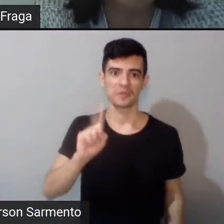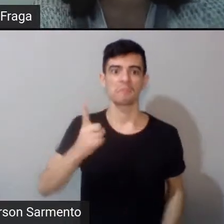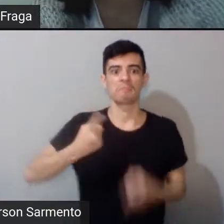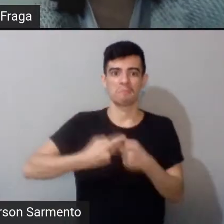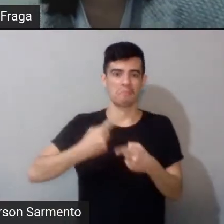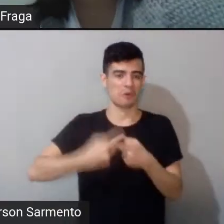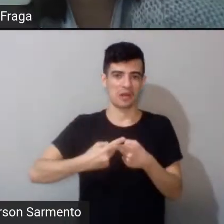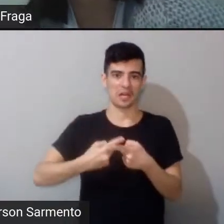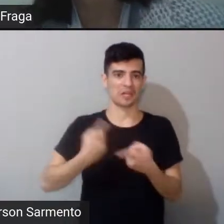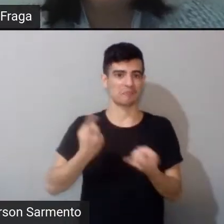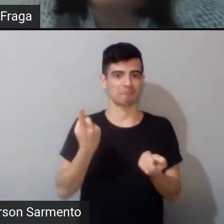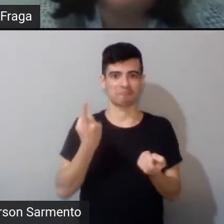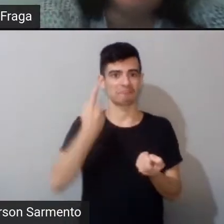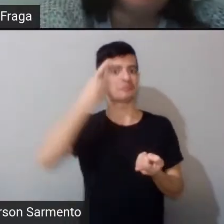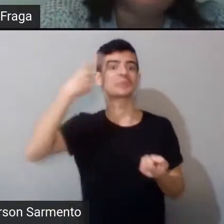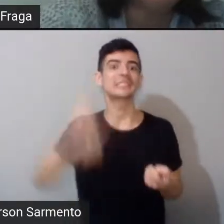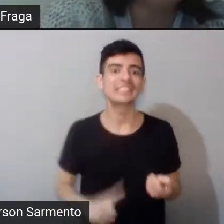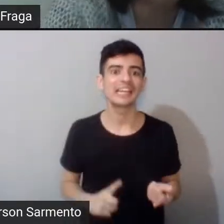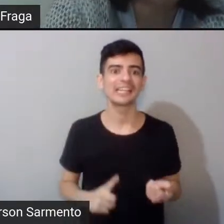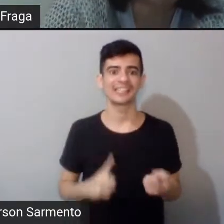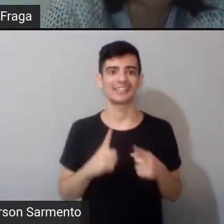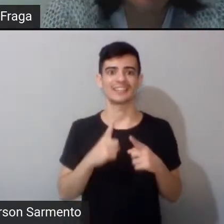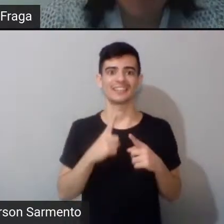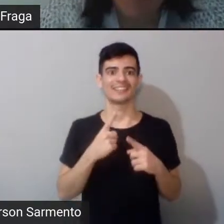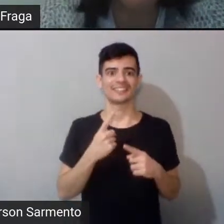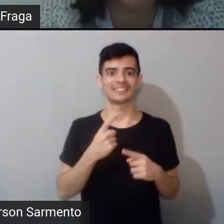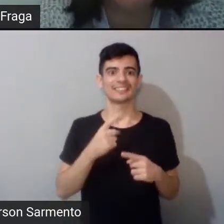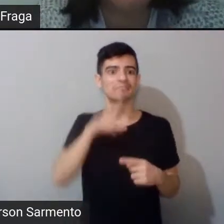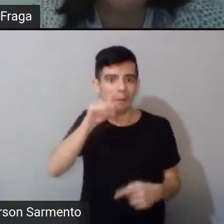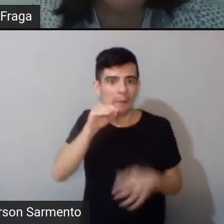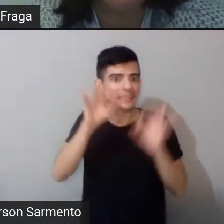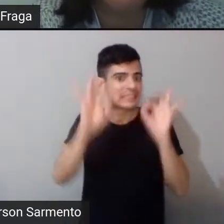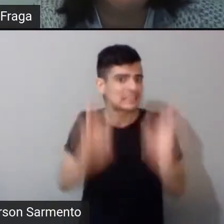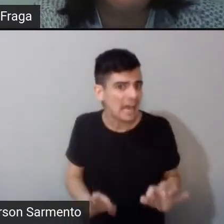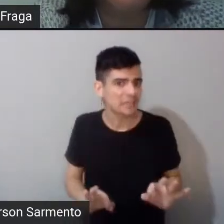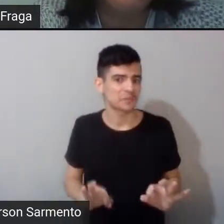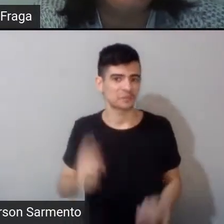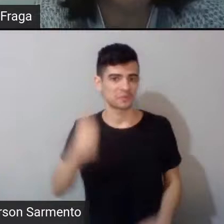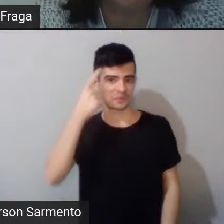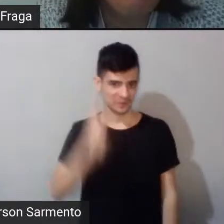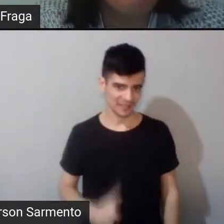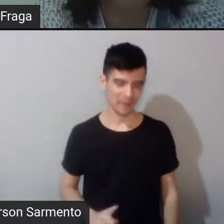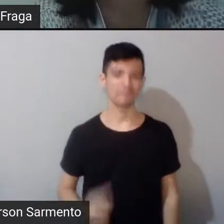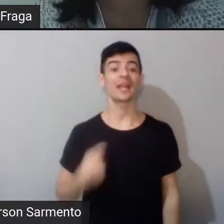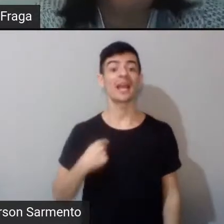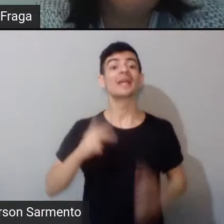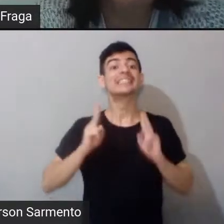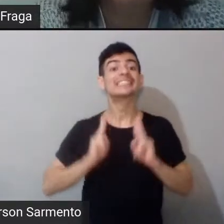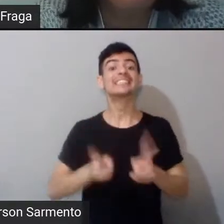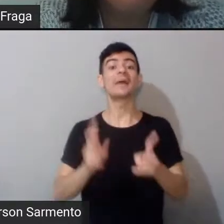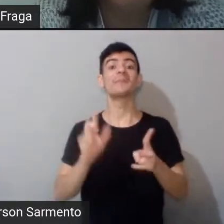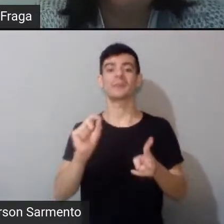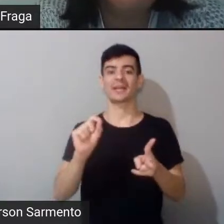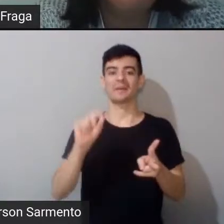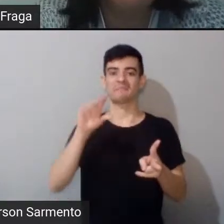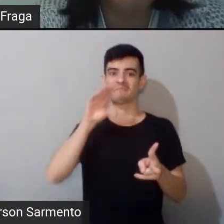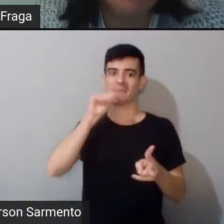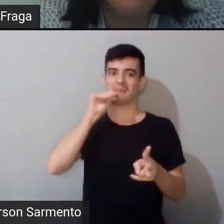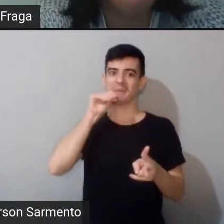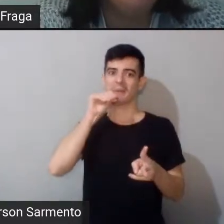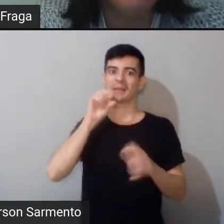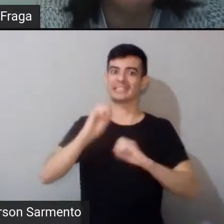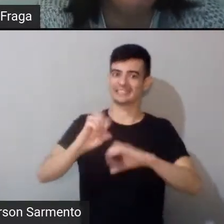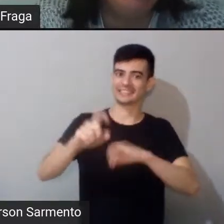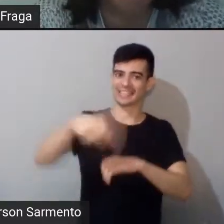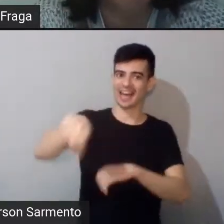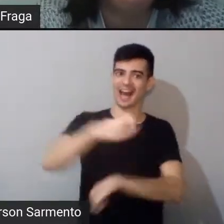Pronuncia aí, aí ele te ajuda e te ensina. Eu sempre falo isso para os meus alunos, agora na hora de eu falar, eu já recuo, não, eu prefiro